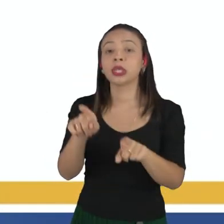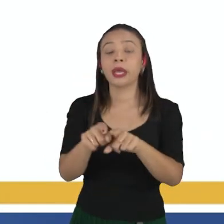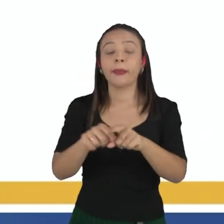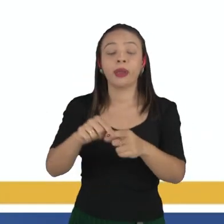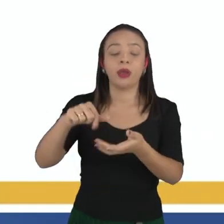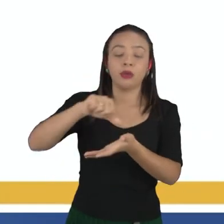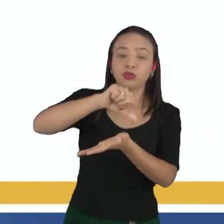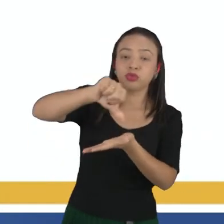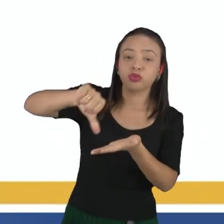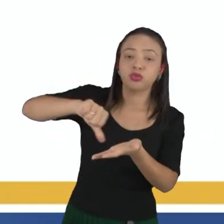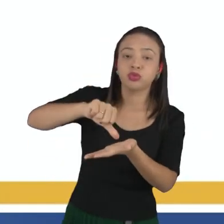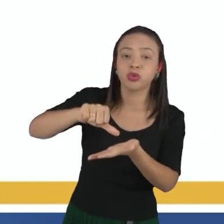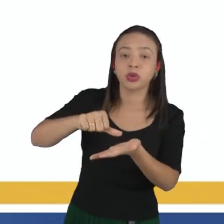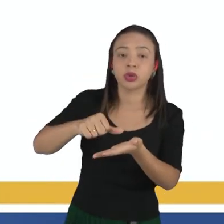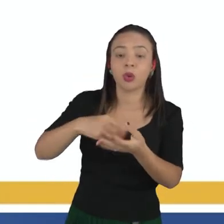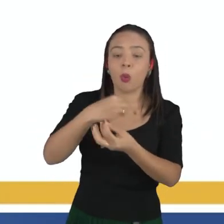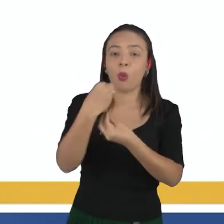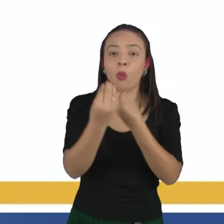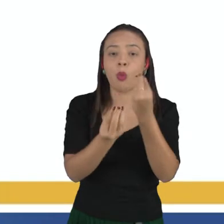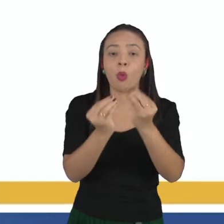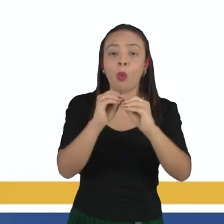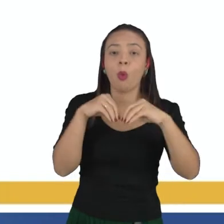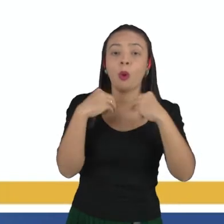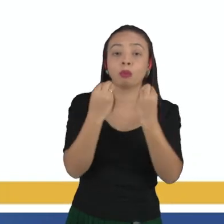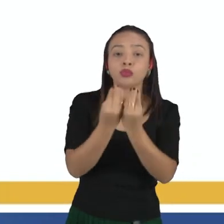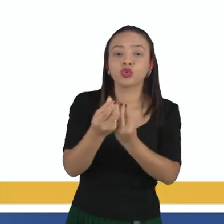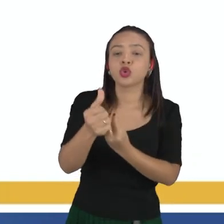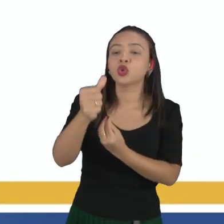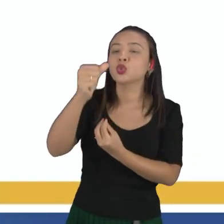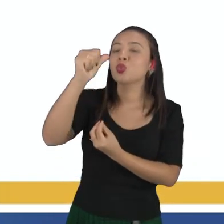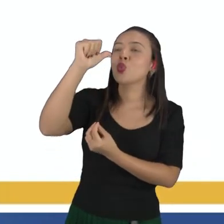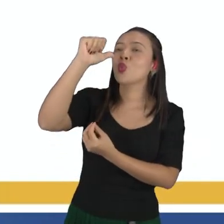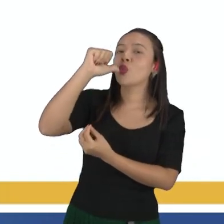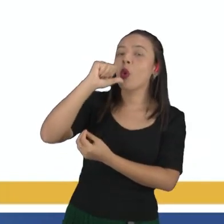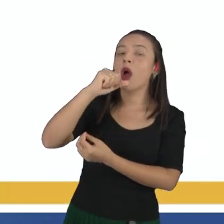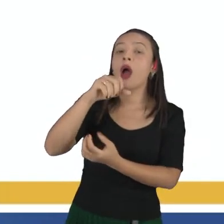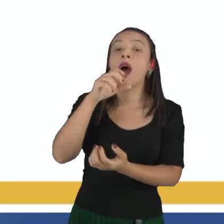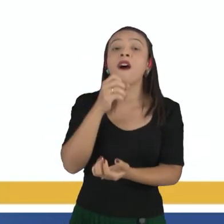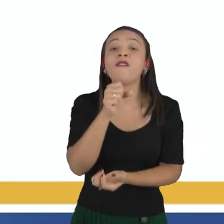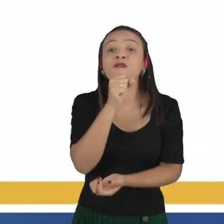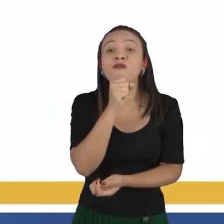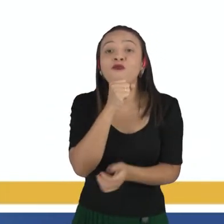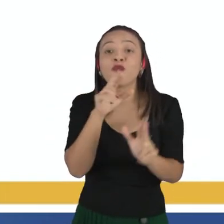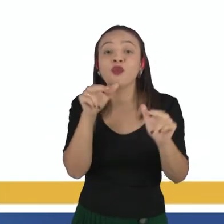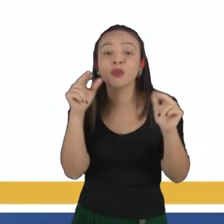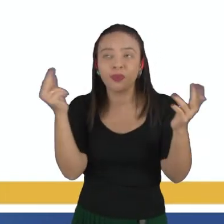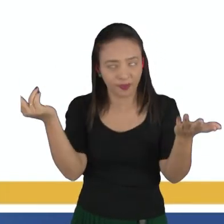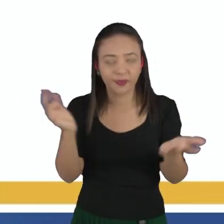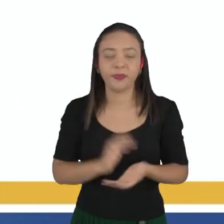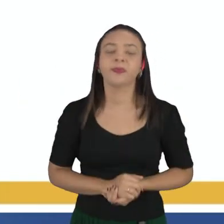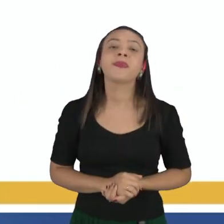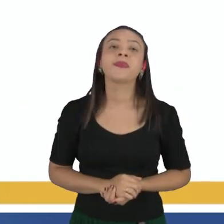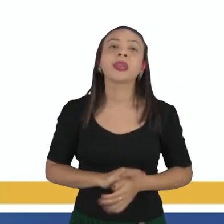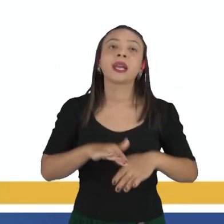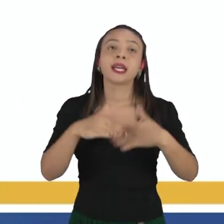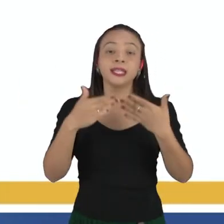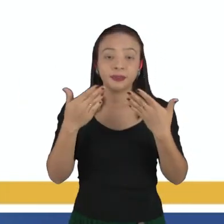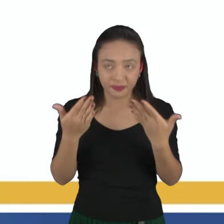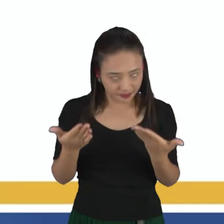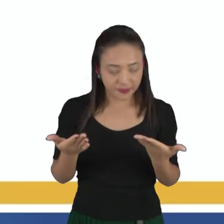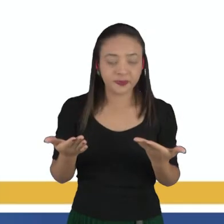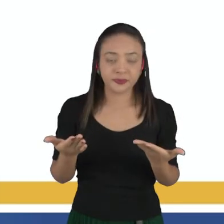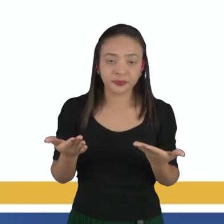substância onde eles iriam tomar e não iriam envelhecer, ok? Então o que que ele fez? Ele pegou,